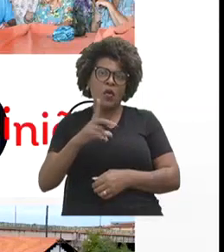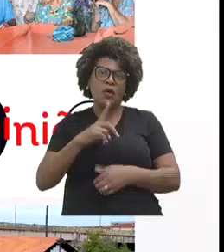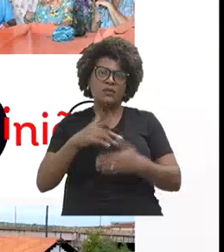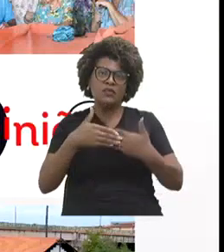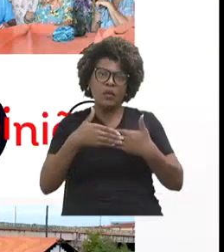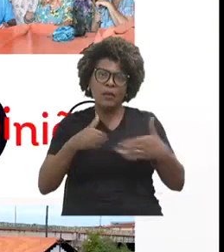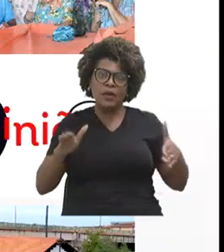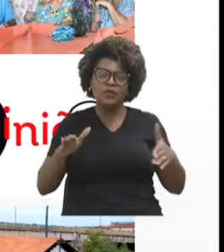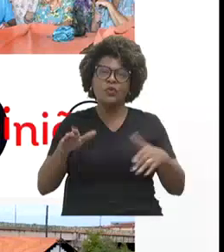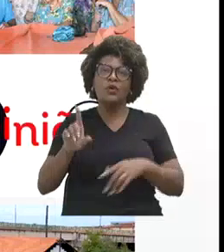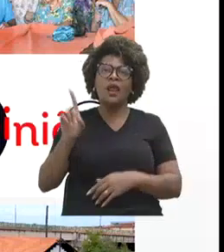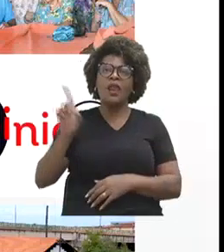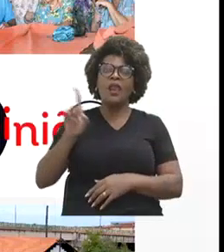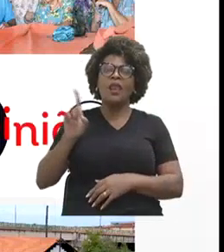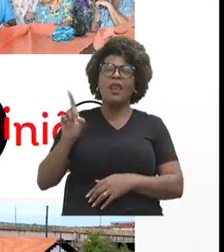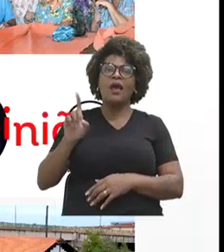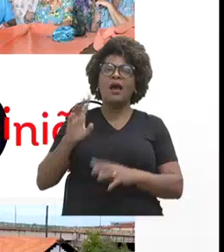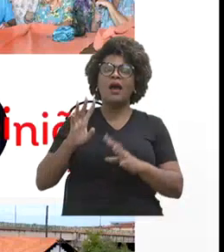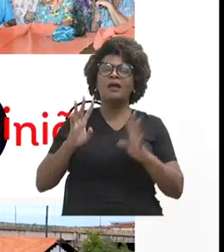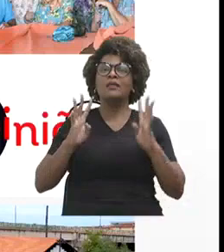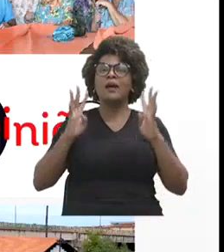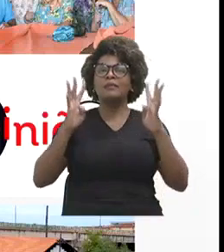tendo. Ei, gente, poxa, não vai, não.